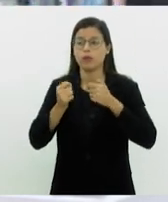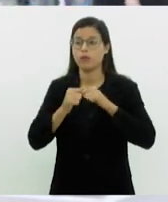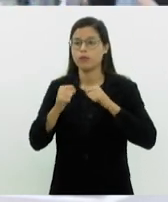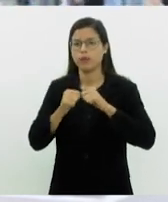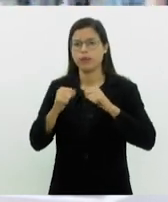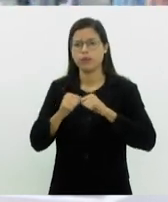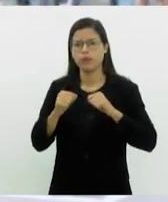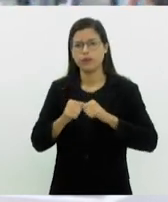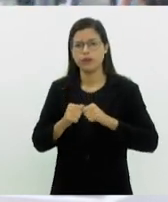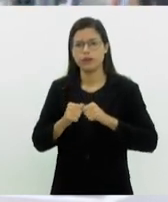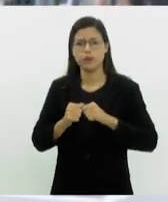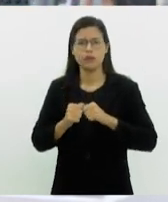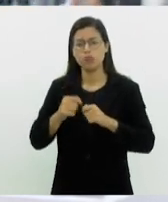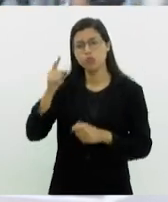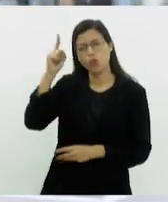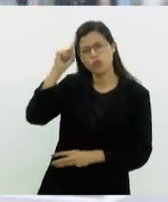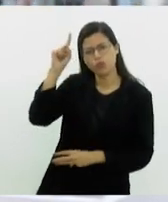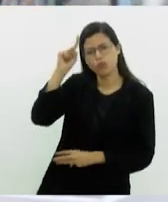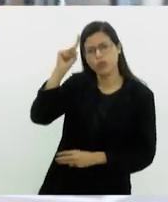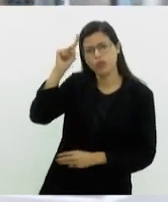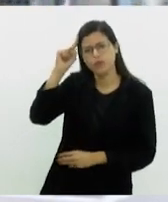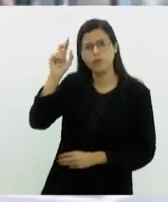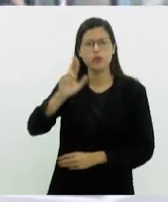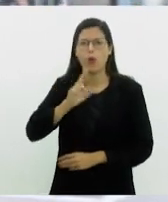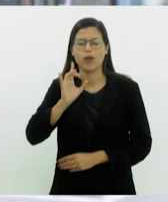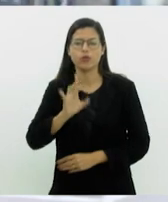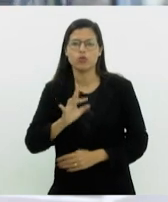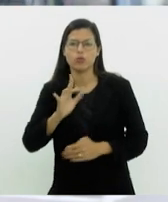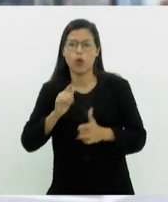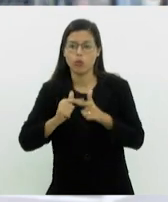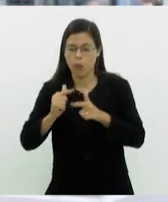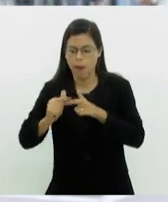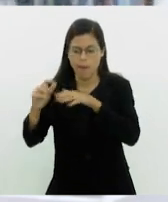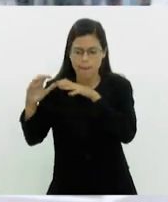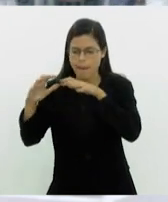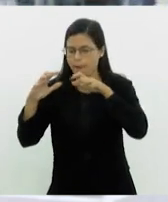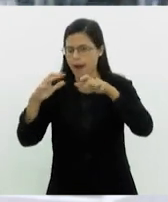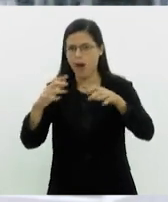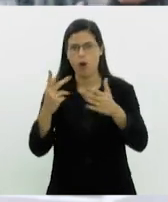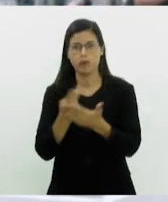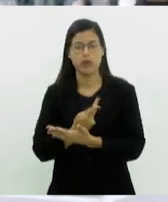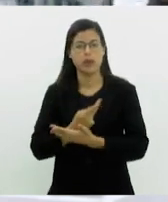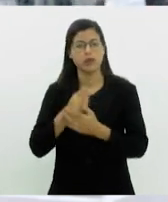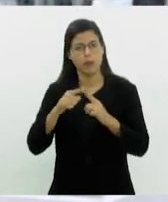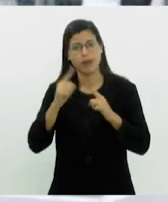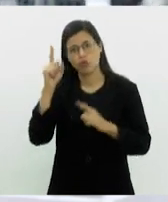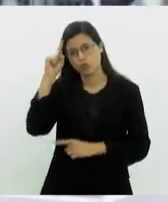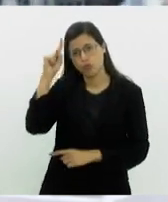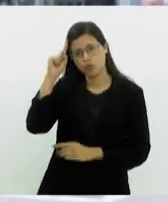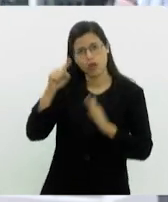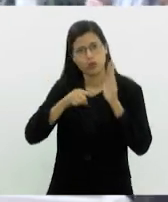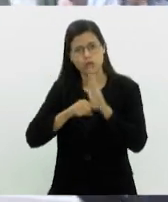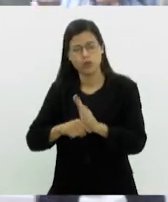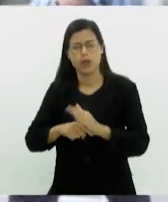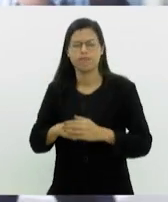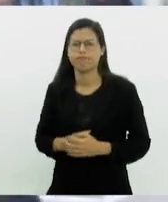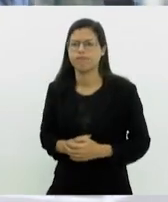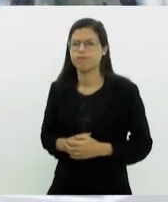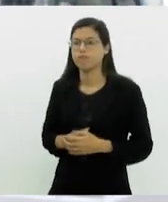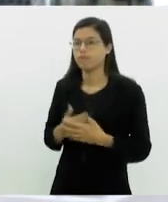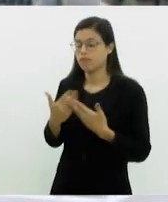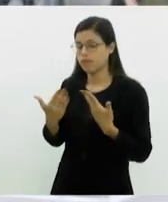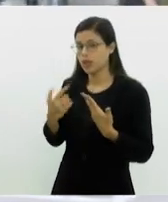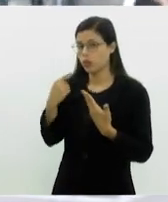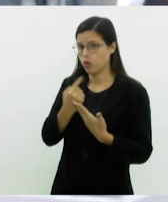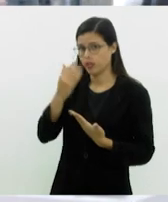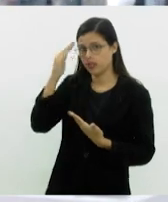quando, no dia a dia, não é só numa tragédia, é no dia a dia ajudar também a quem precisa? Fala um pouquinho para a gente. Então, a gente